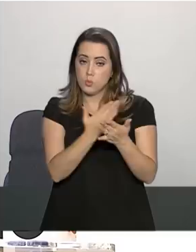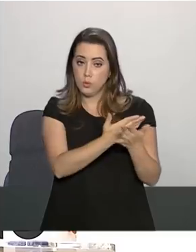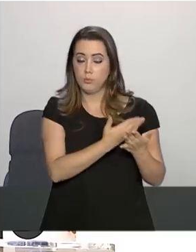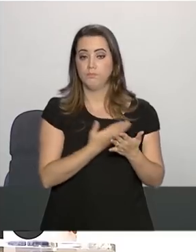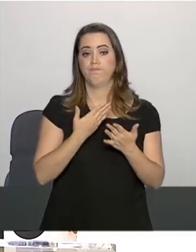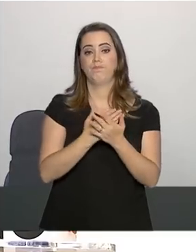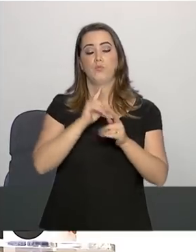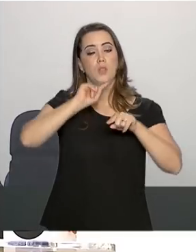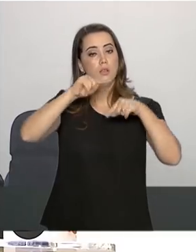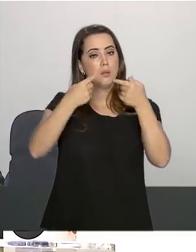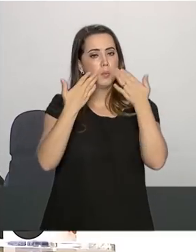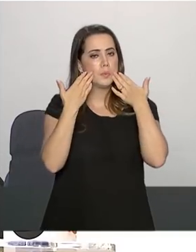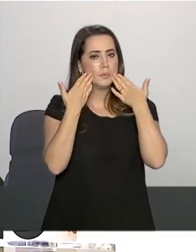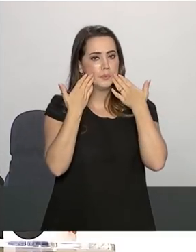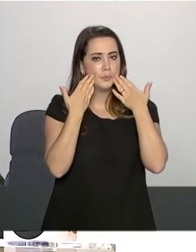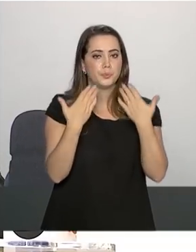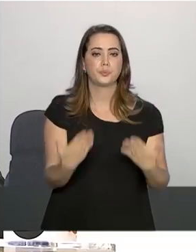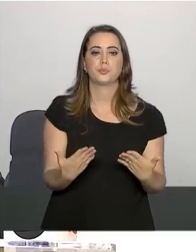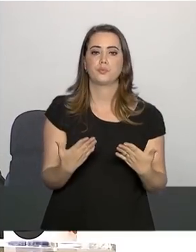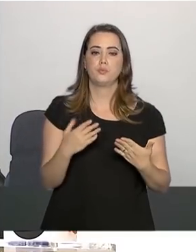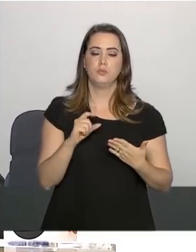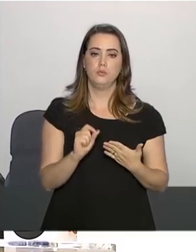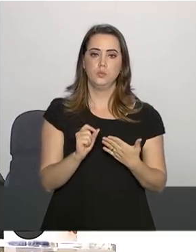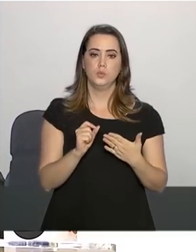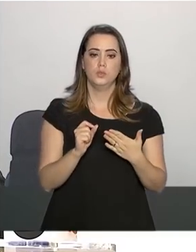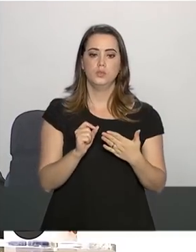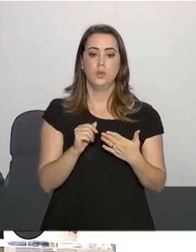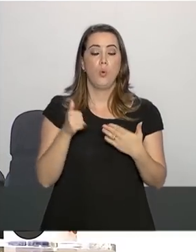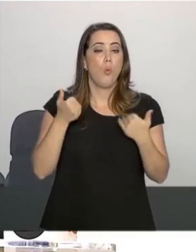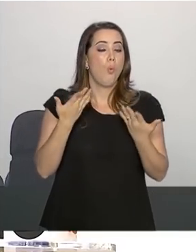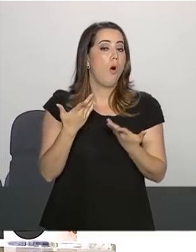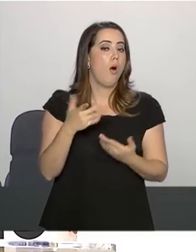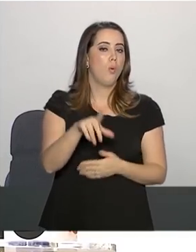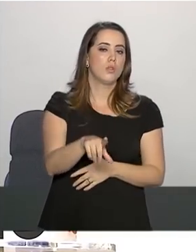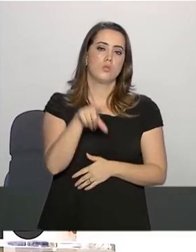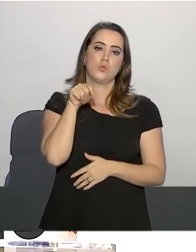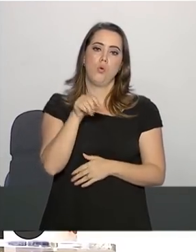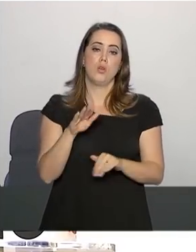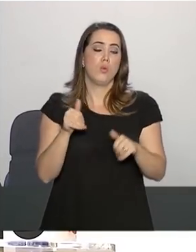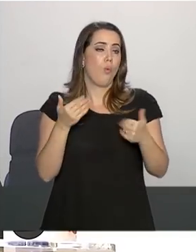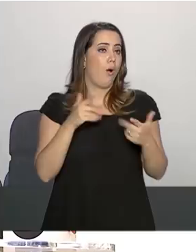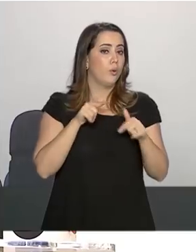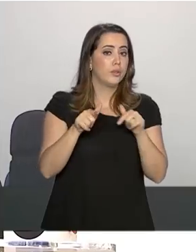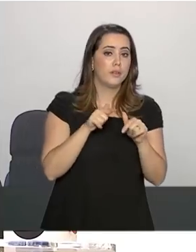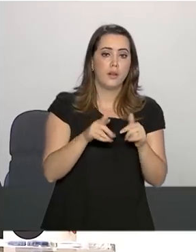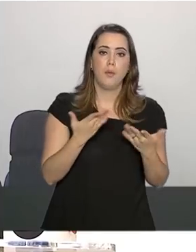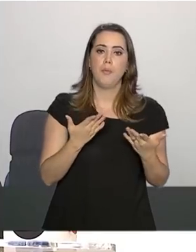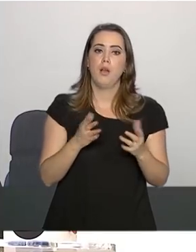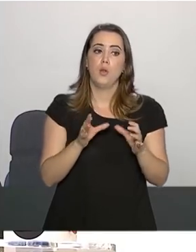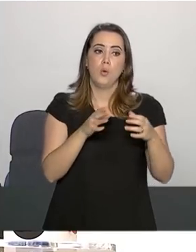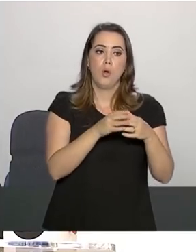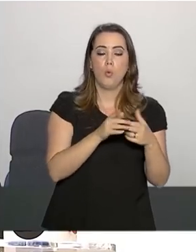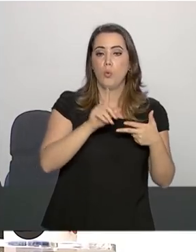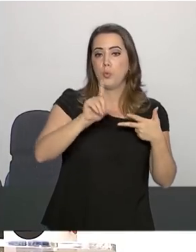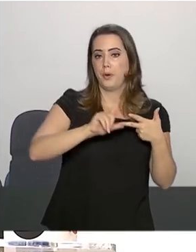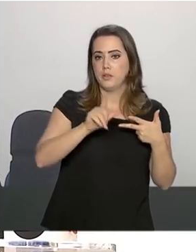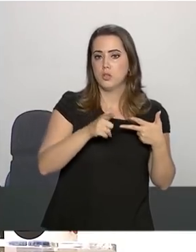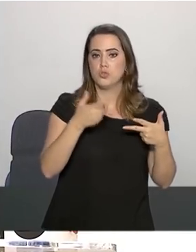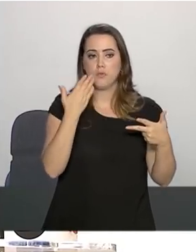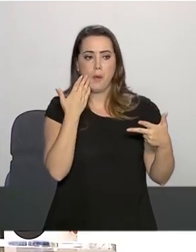para, em seguida, apresentar qual que é a sua decisão, qual que é a linha de ação final ao Poder Legislativo,